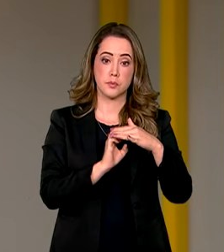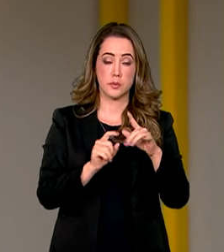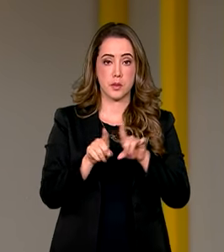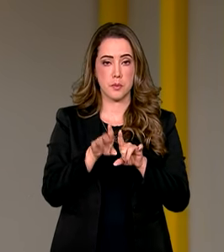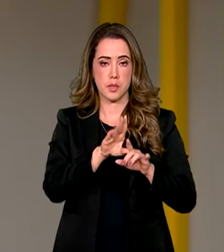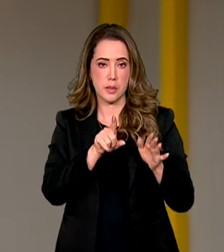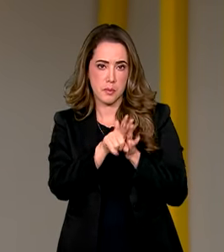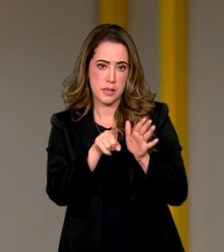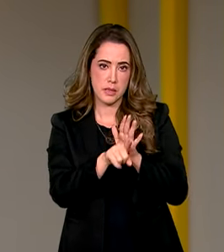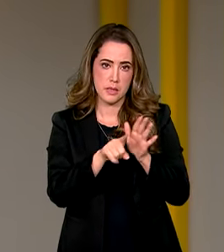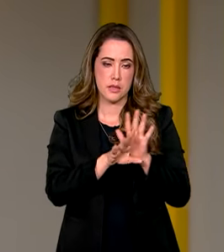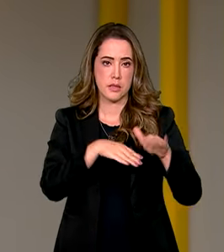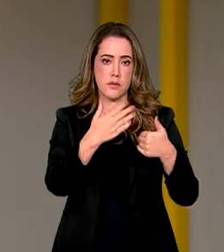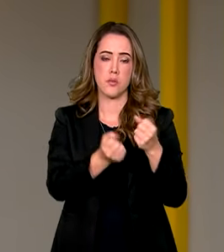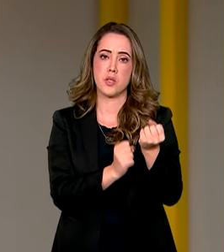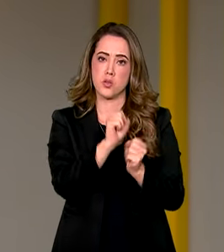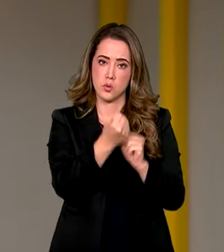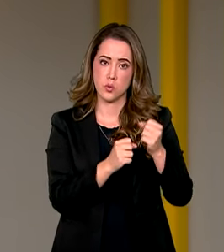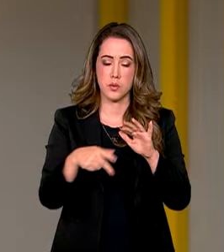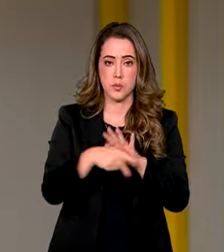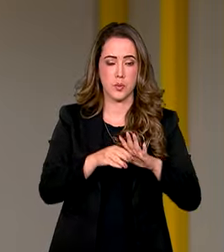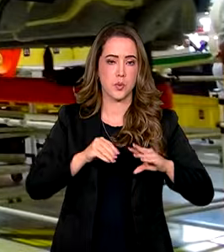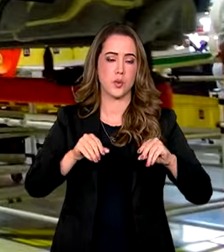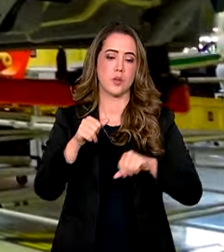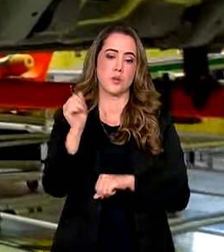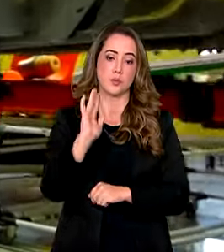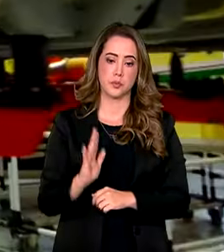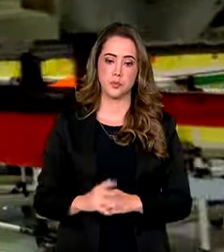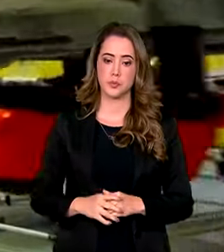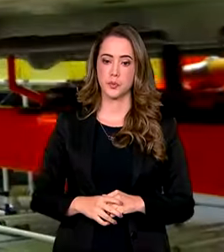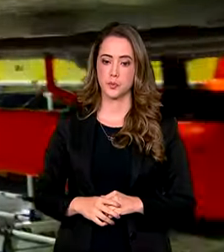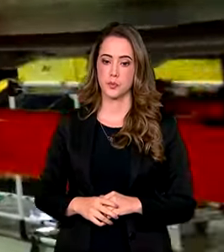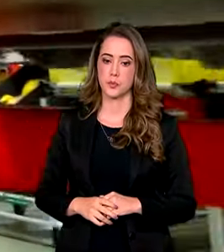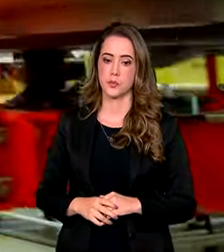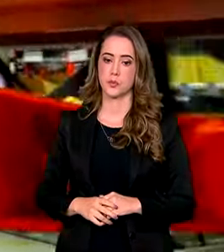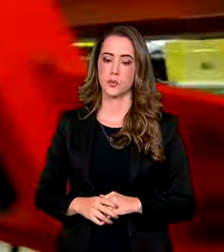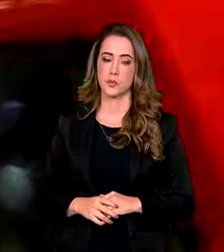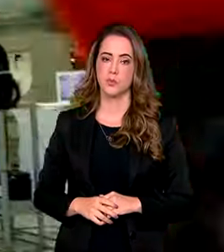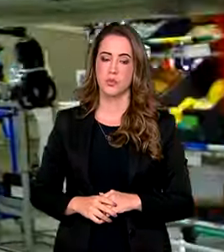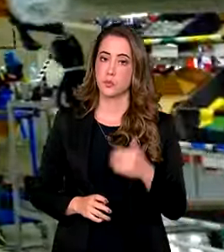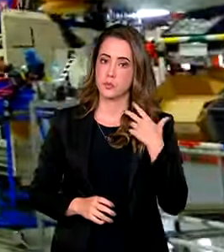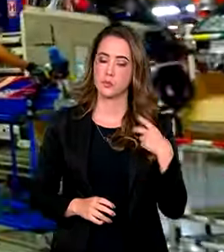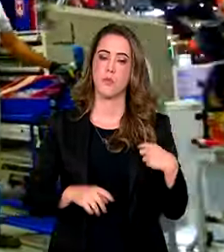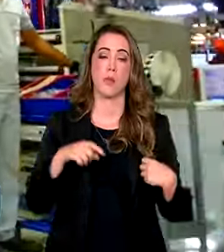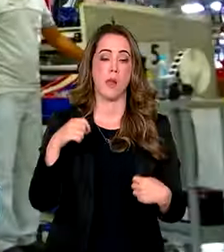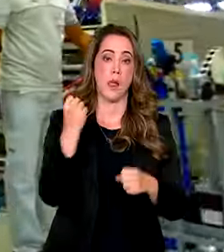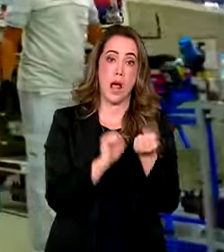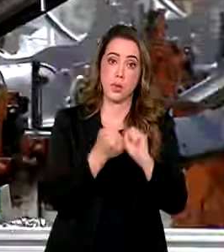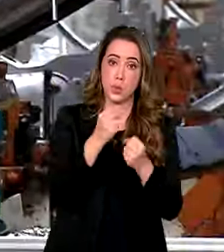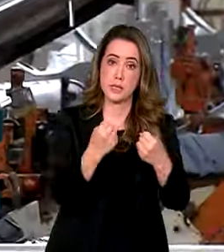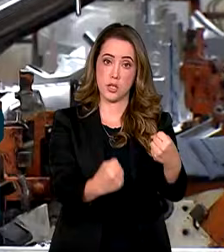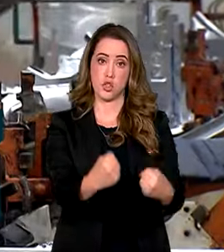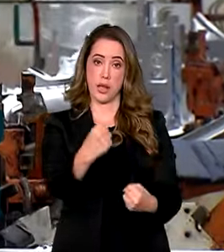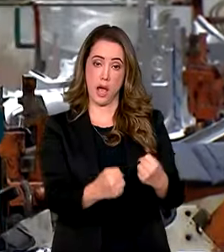autopeças em solo nacional. Veja na reportagem. A indústria automobilística brasileira sempre foi